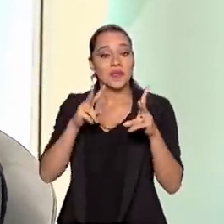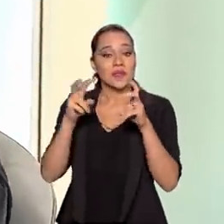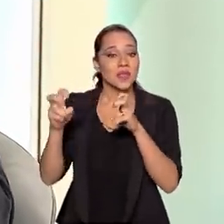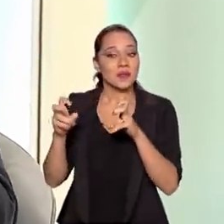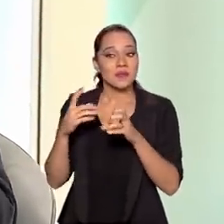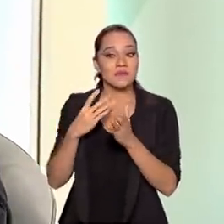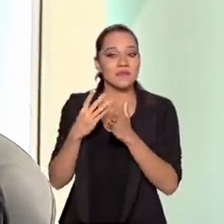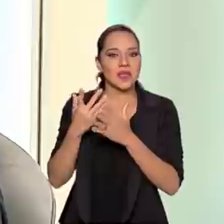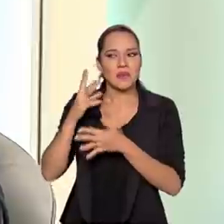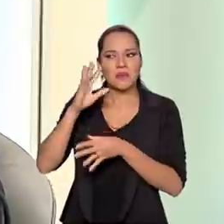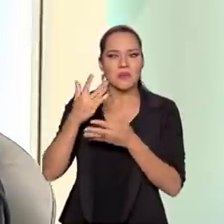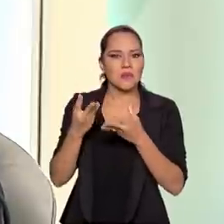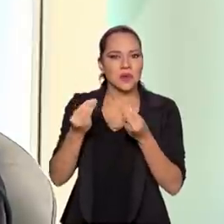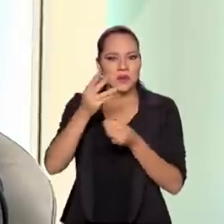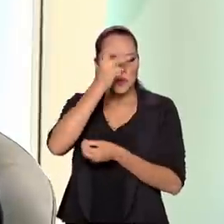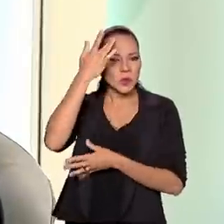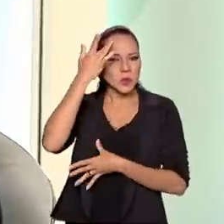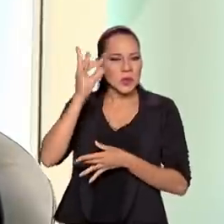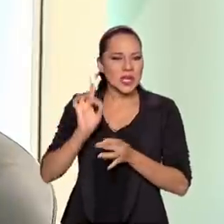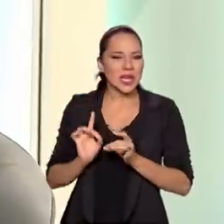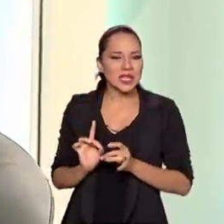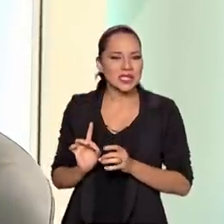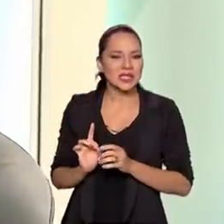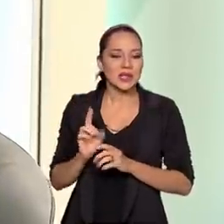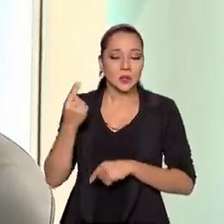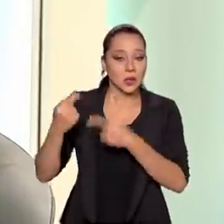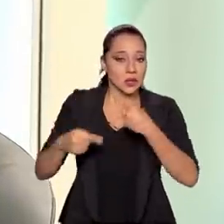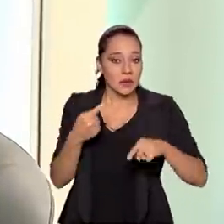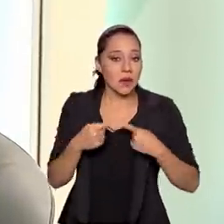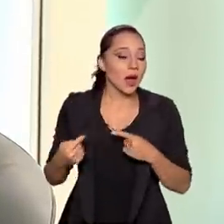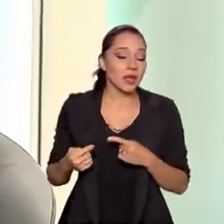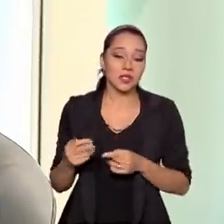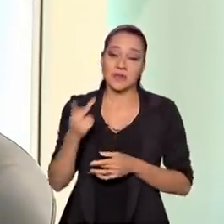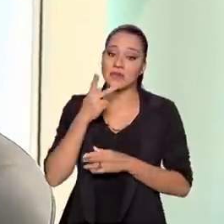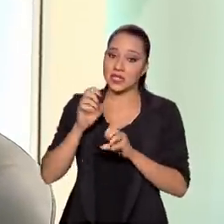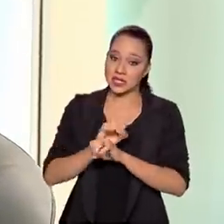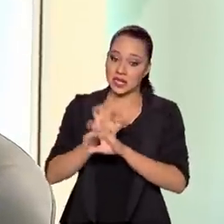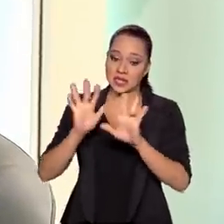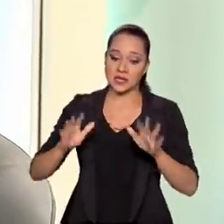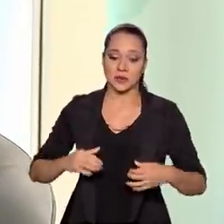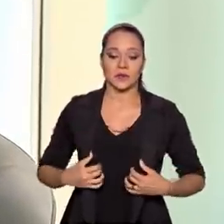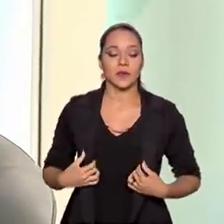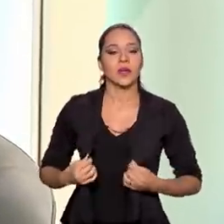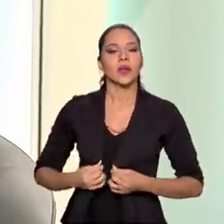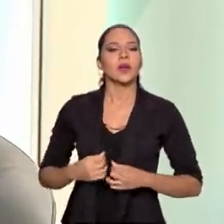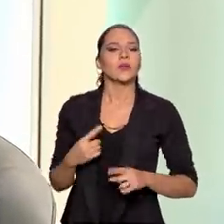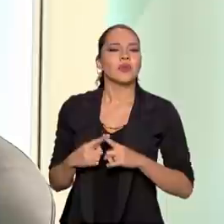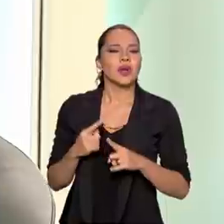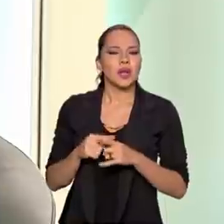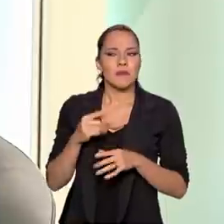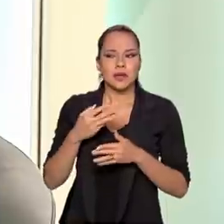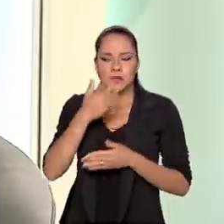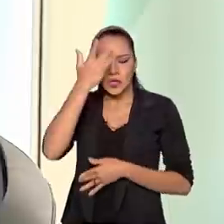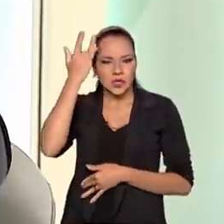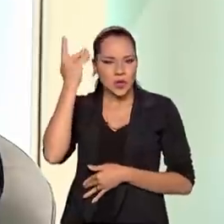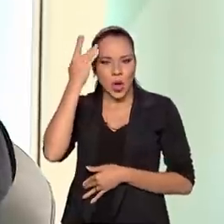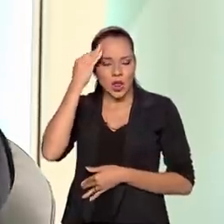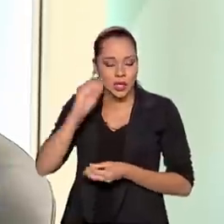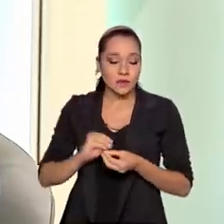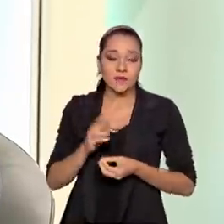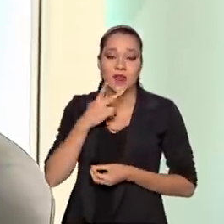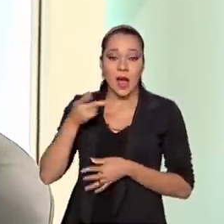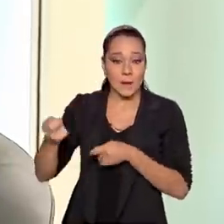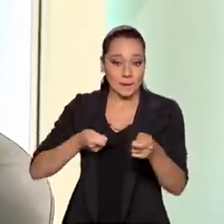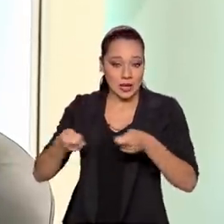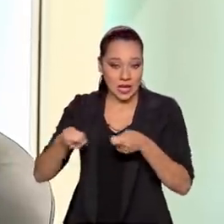mais incompreensão do que propriamente um debate que eu diria esclarecedor. E por que incompreensão? Primeiro, falar em